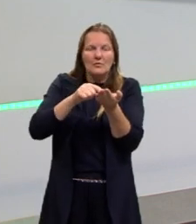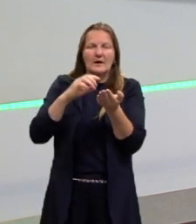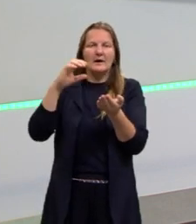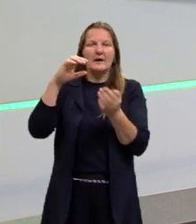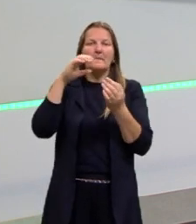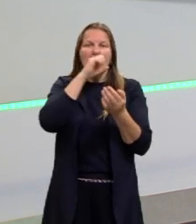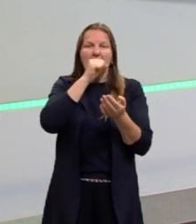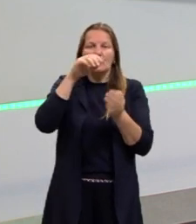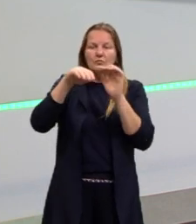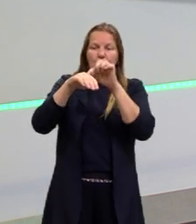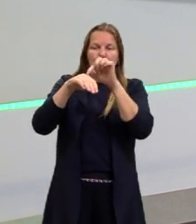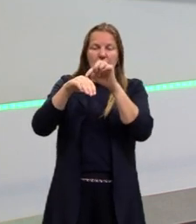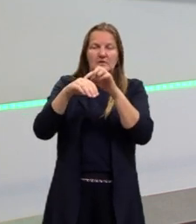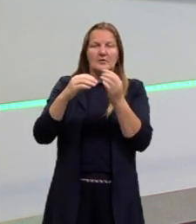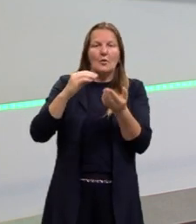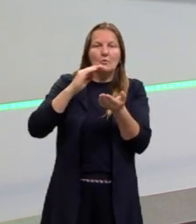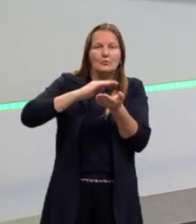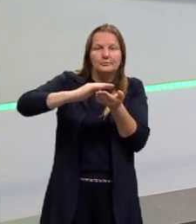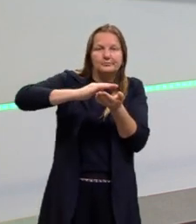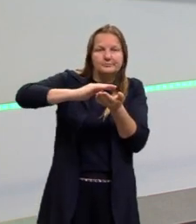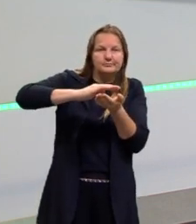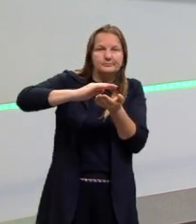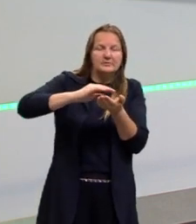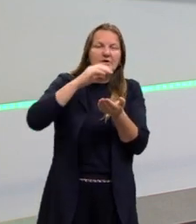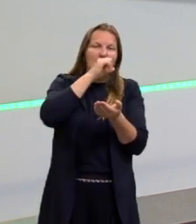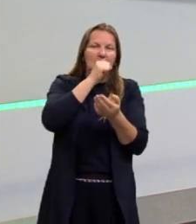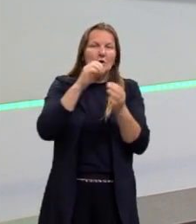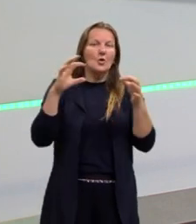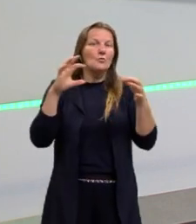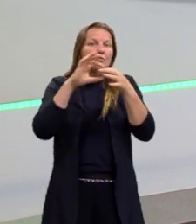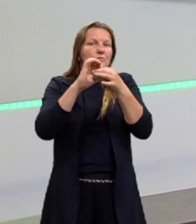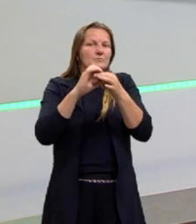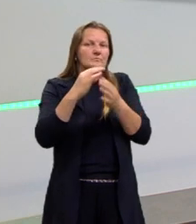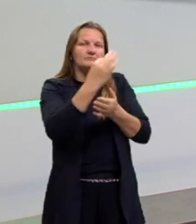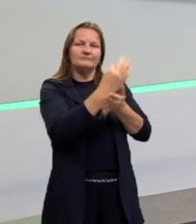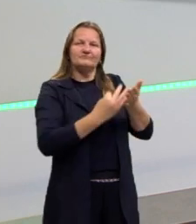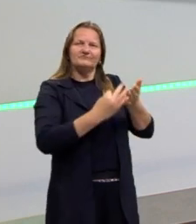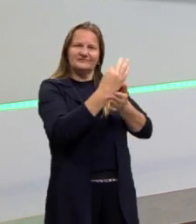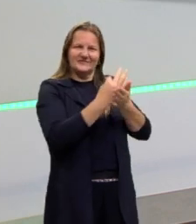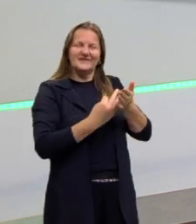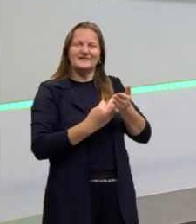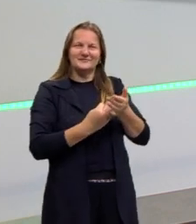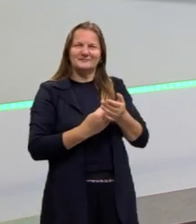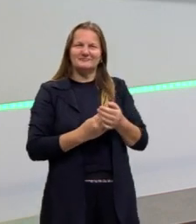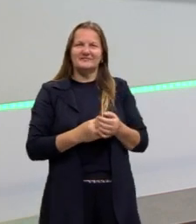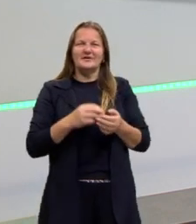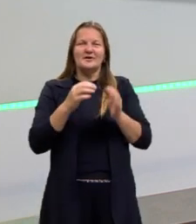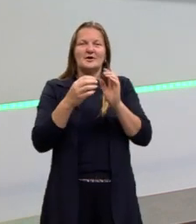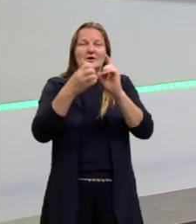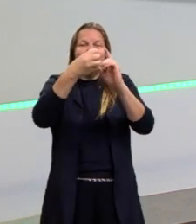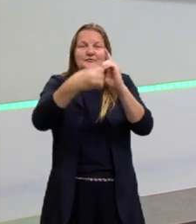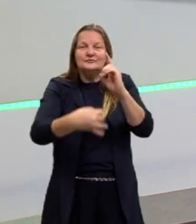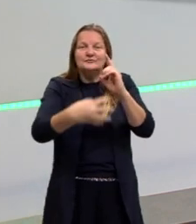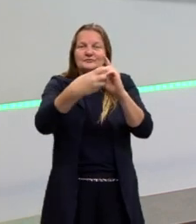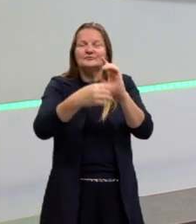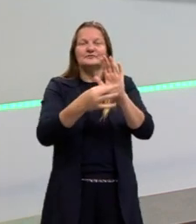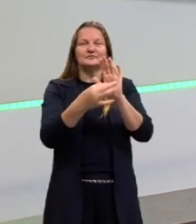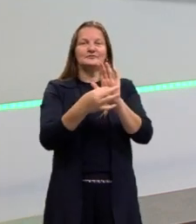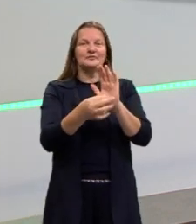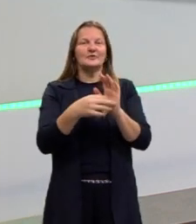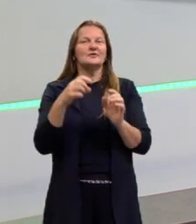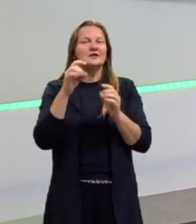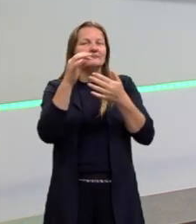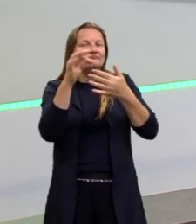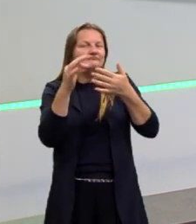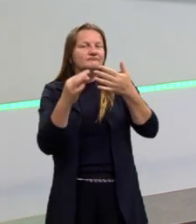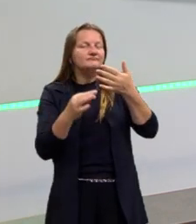isso ao texto. Especificamente ao texto de redação, ao texto dissertativo-argumentativo, que tem suas particularidades,